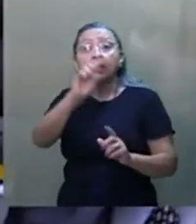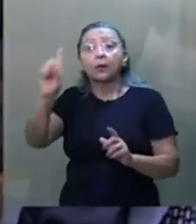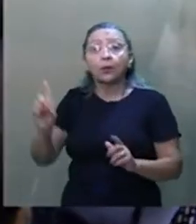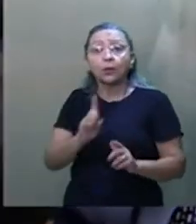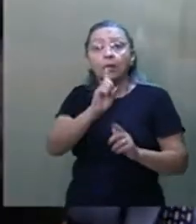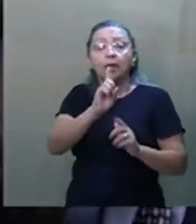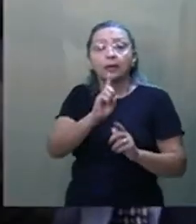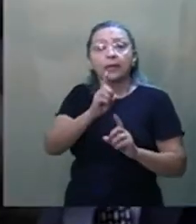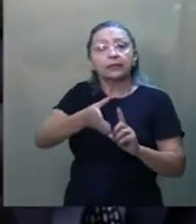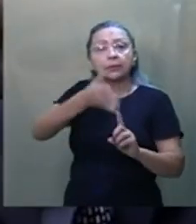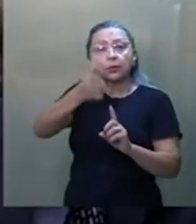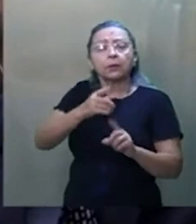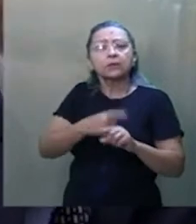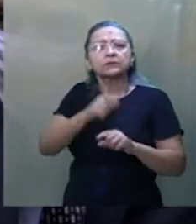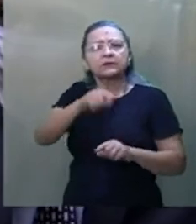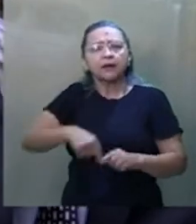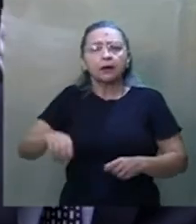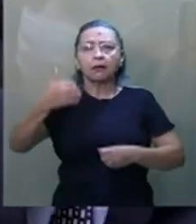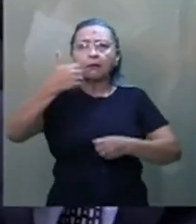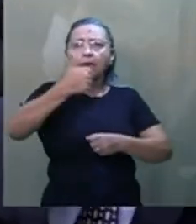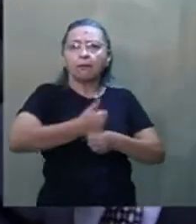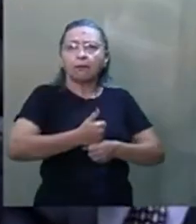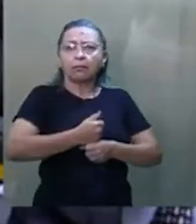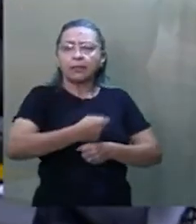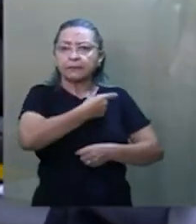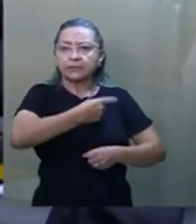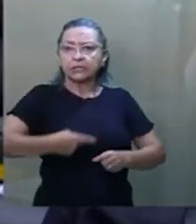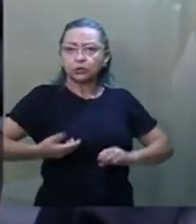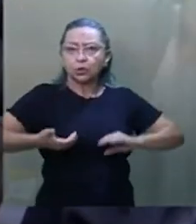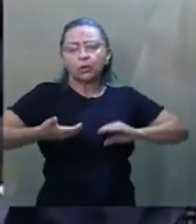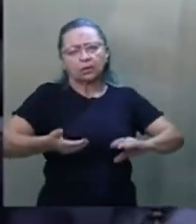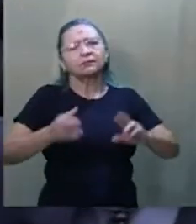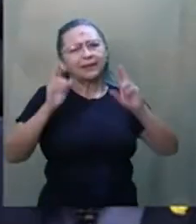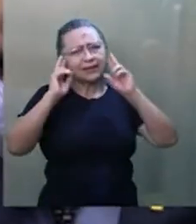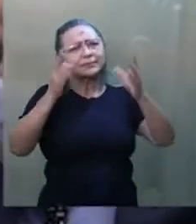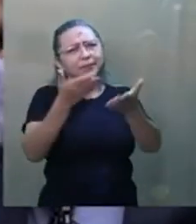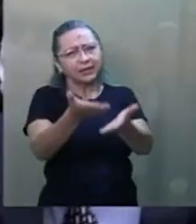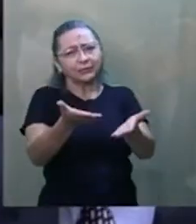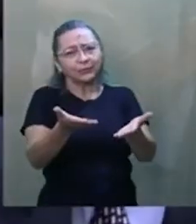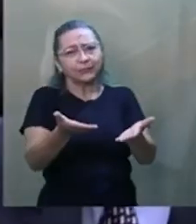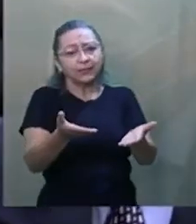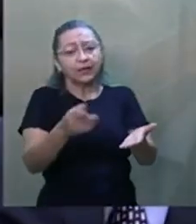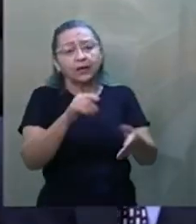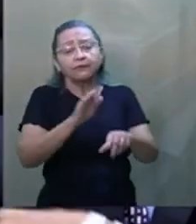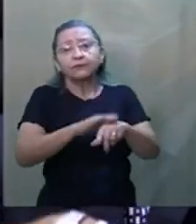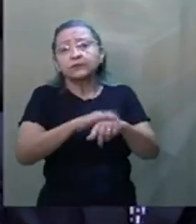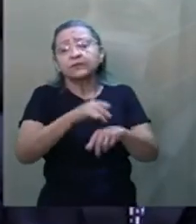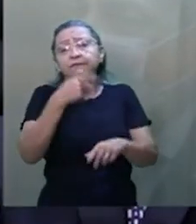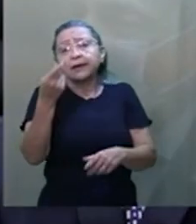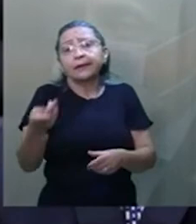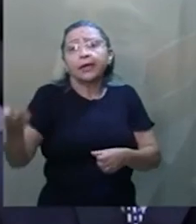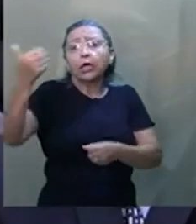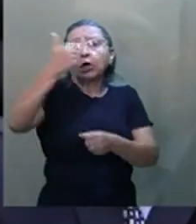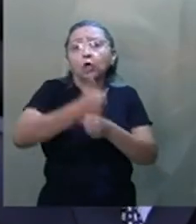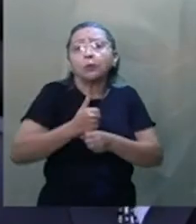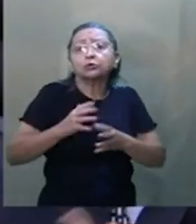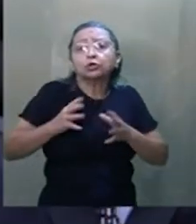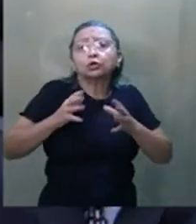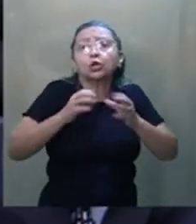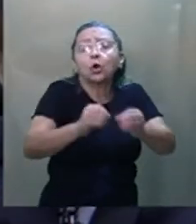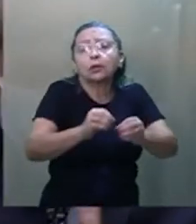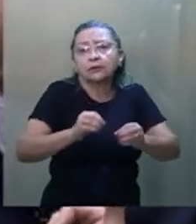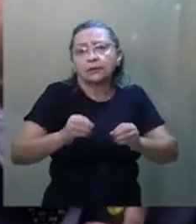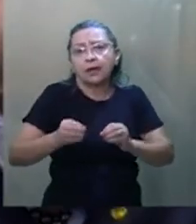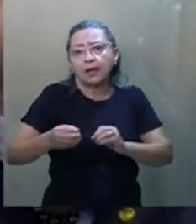quando Vossa Excelência fala da presidência do Congresso Nacional, com todo respeito da Vossa Excelência, Vossa Excelência fala em nome de toda a Casa.